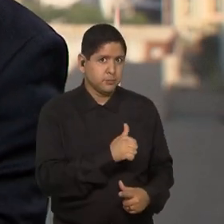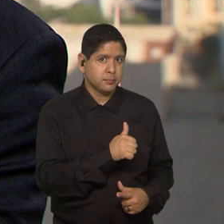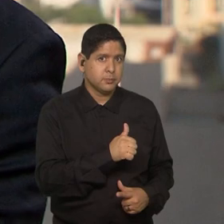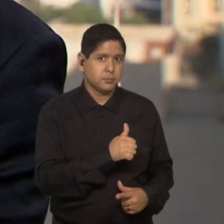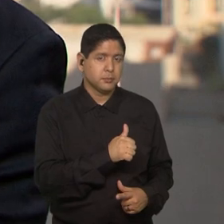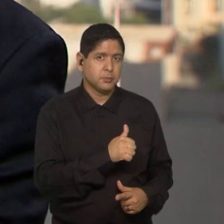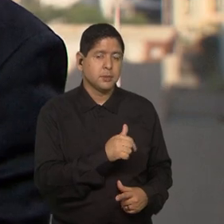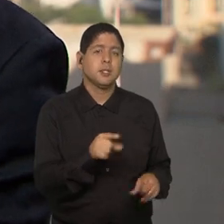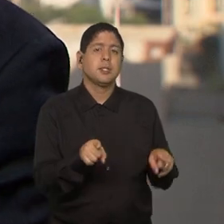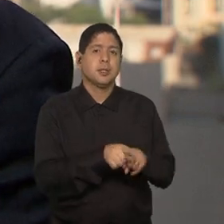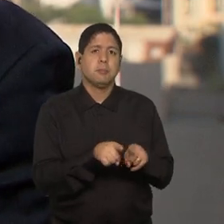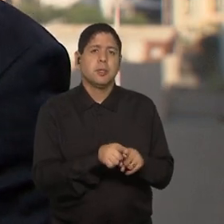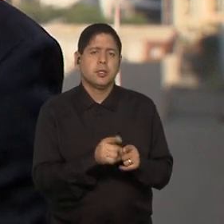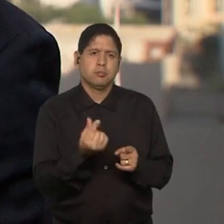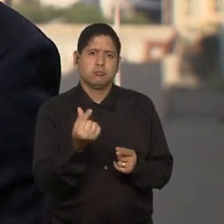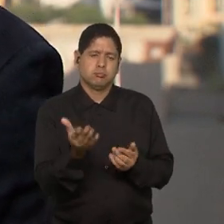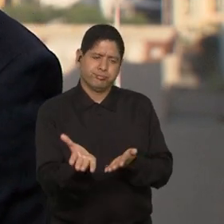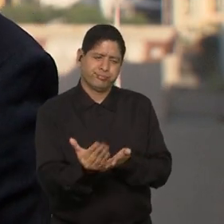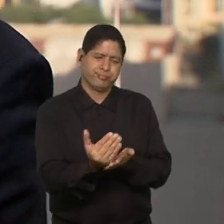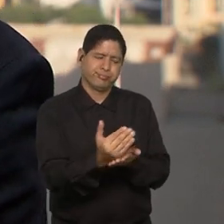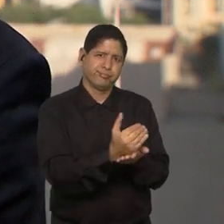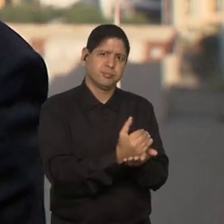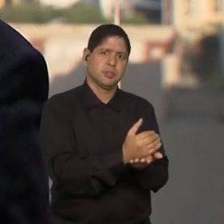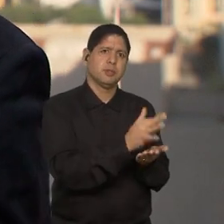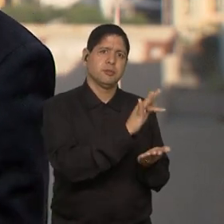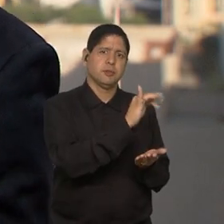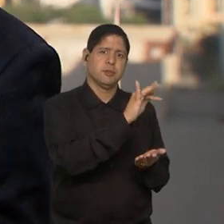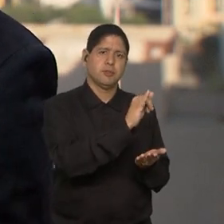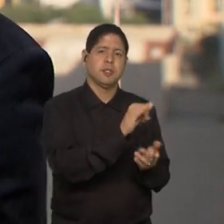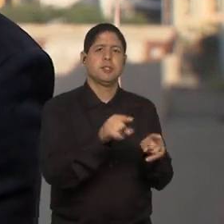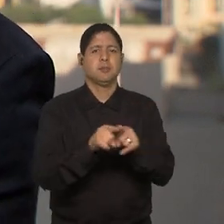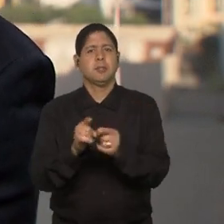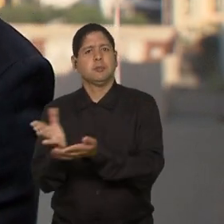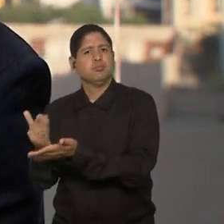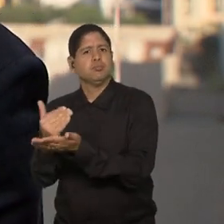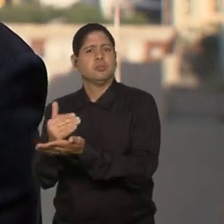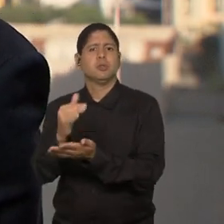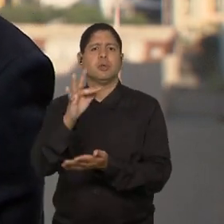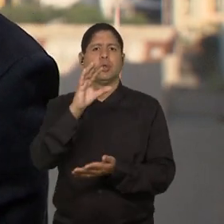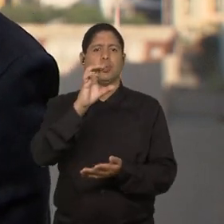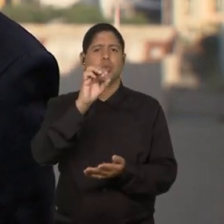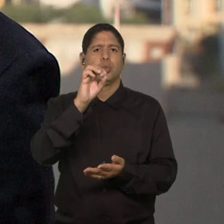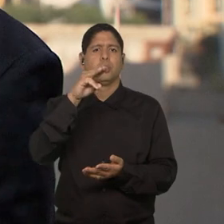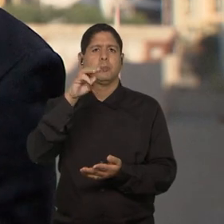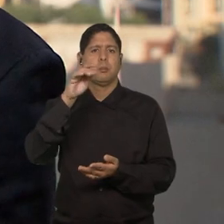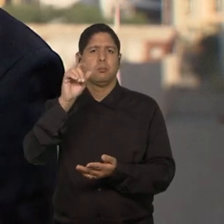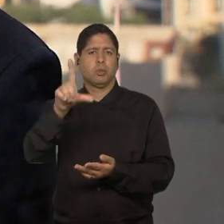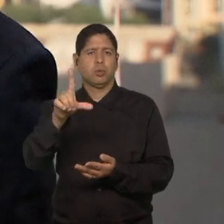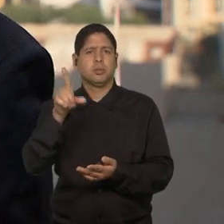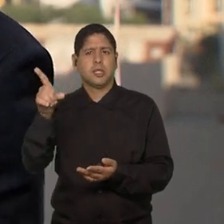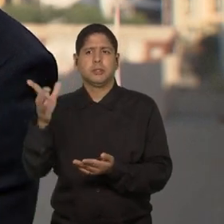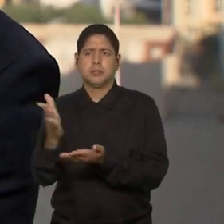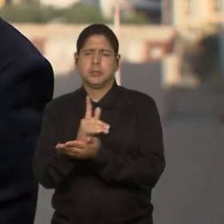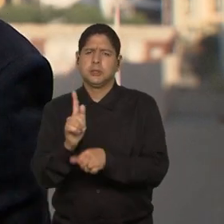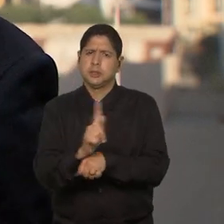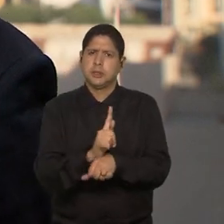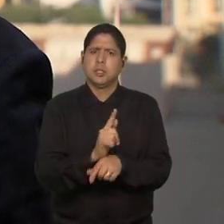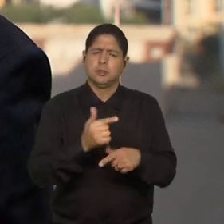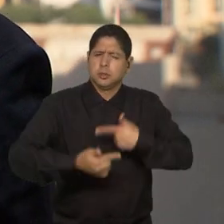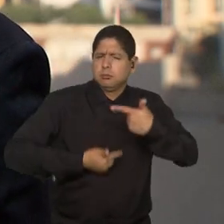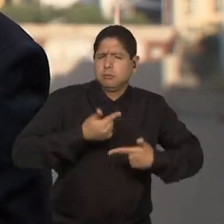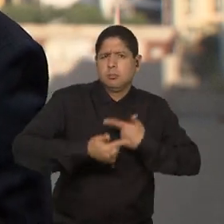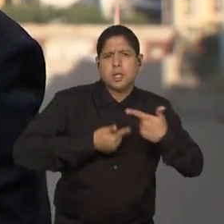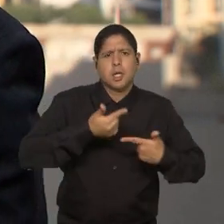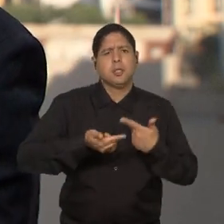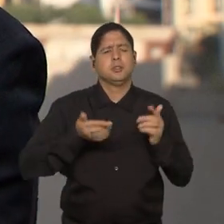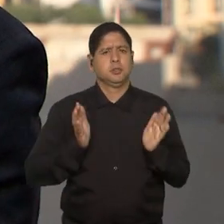Isto angariando de fundos da FIFA e da Comebol. Isso está sendo feito por essa gestão, estamos trabalhando